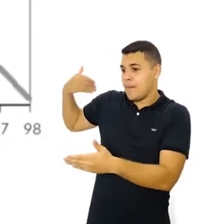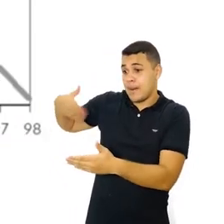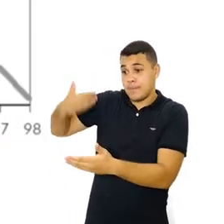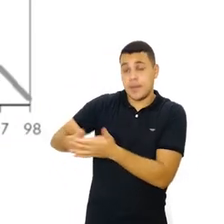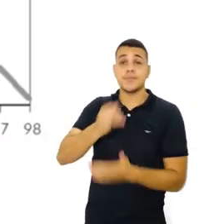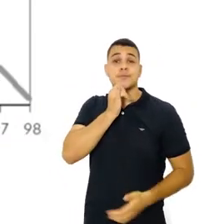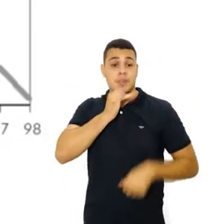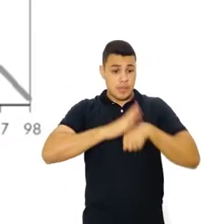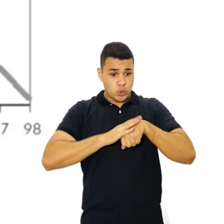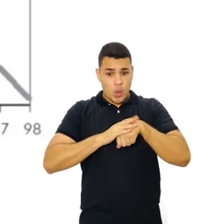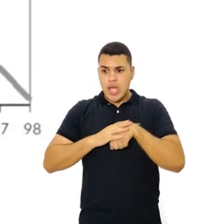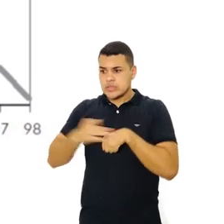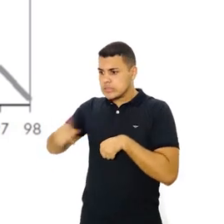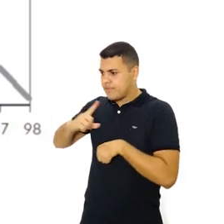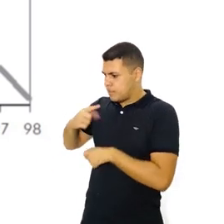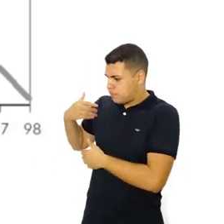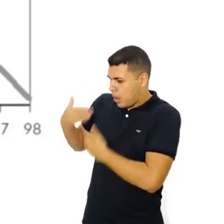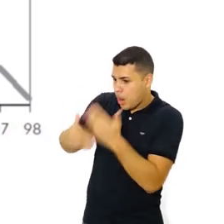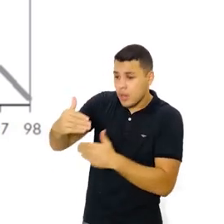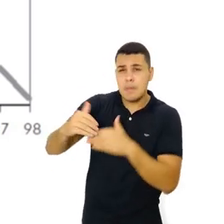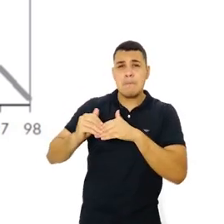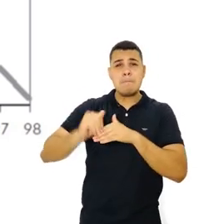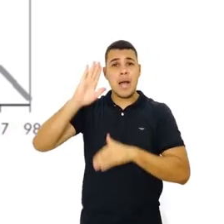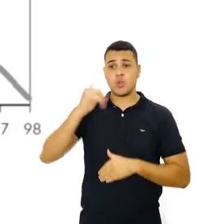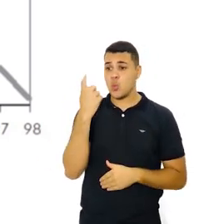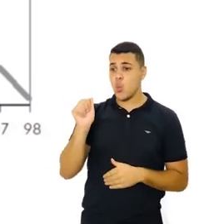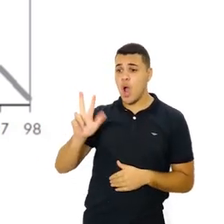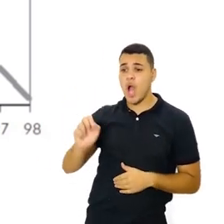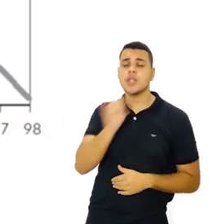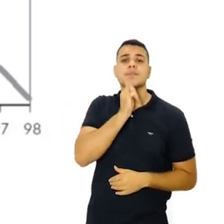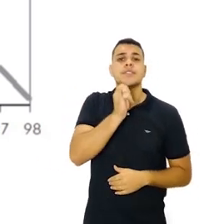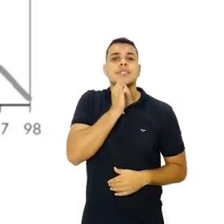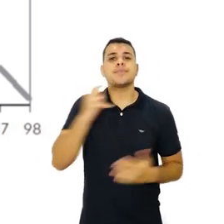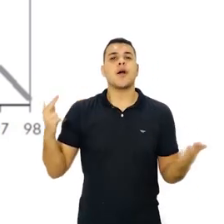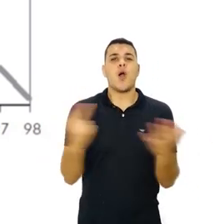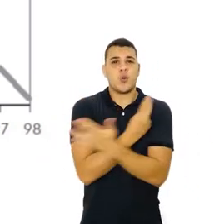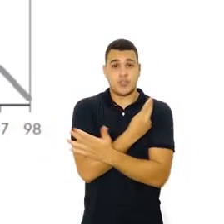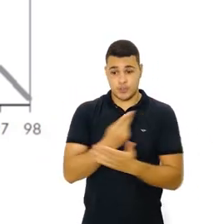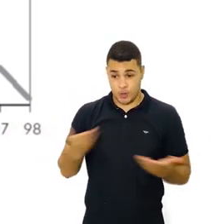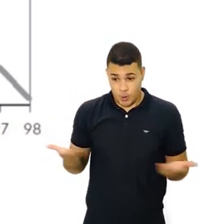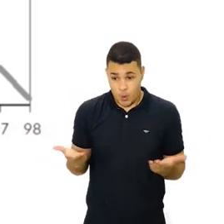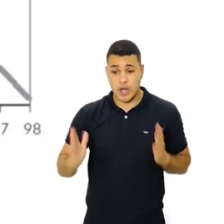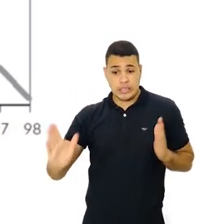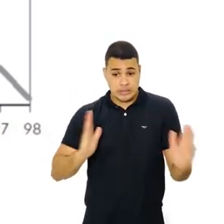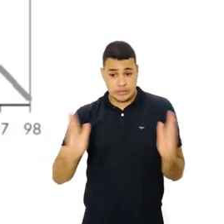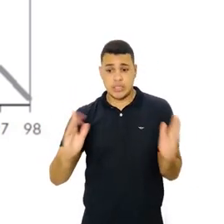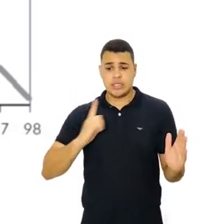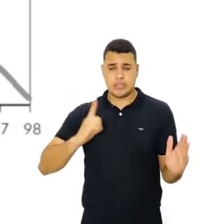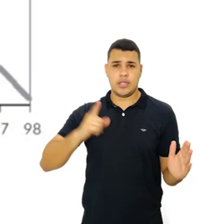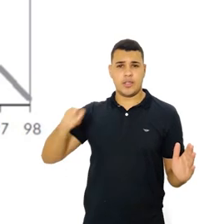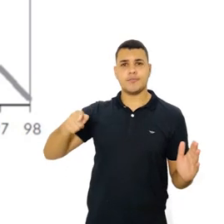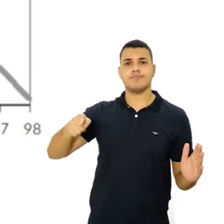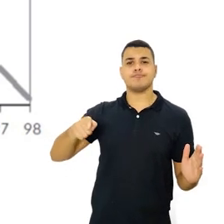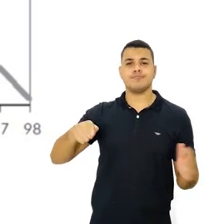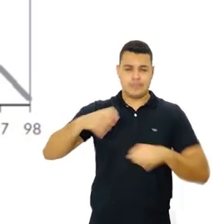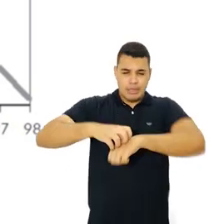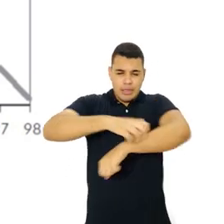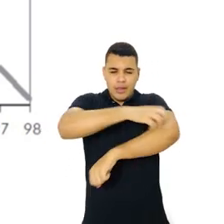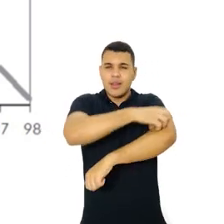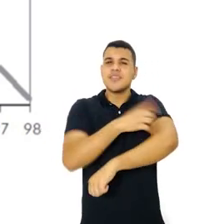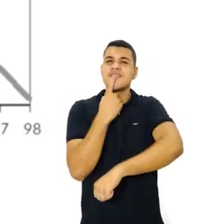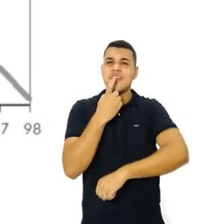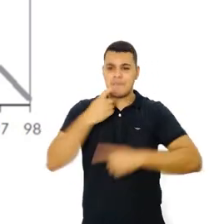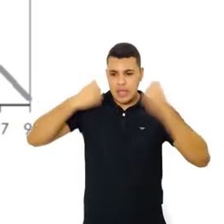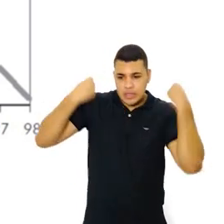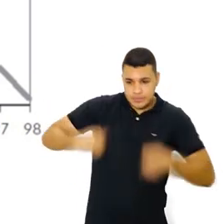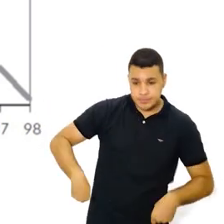ciclicidade. A ciclicidade é quando a doença evolui por um período maior do que um ano. Então, por exemplo, no caso aí, nós